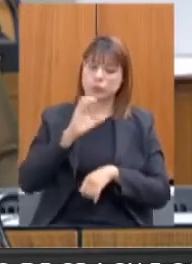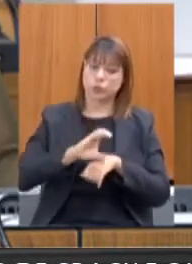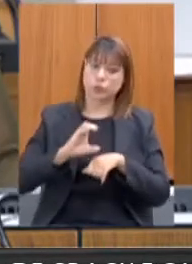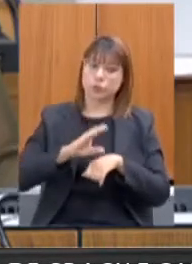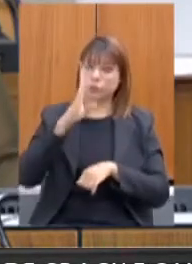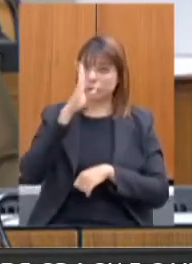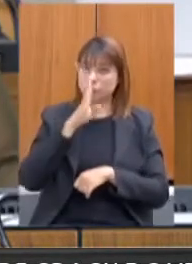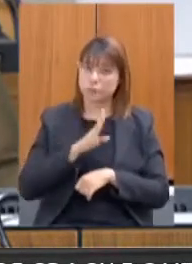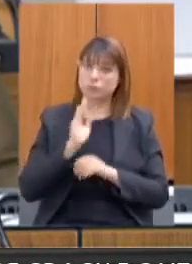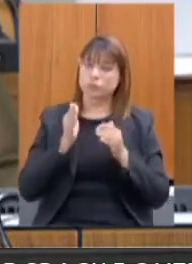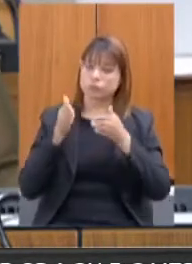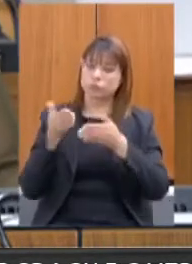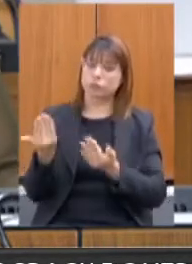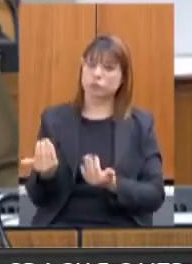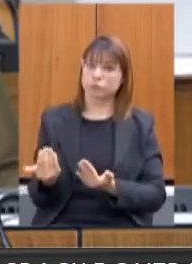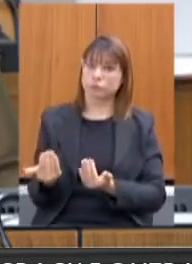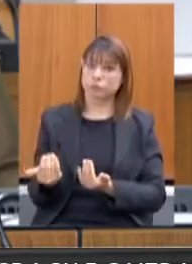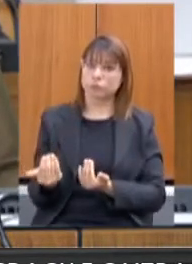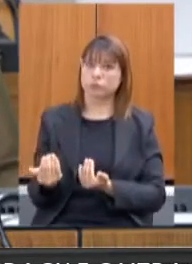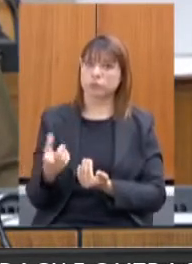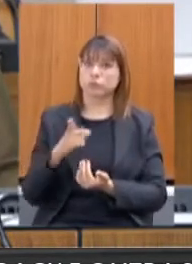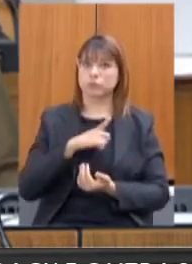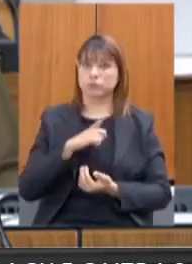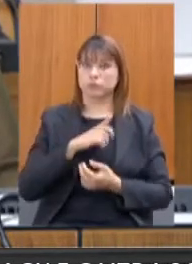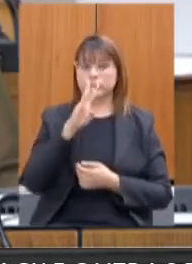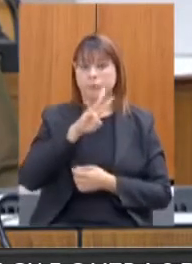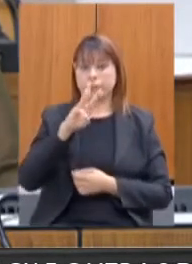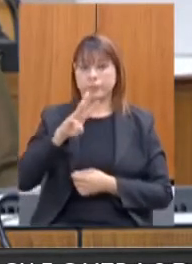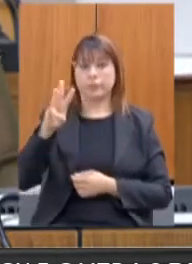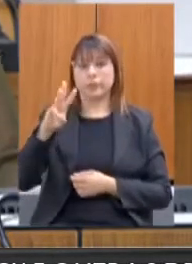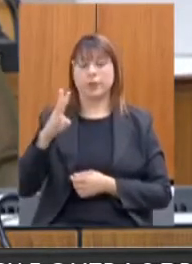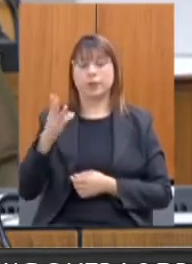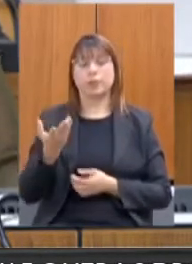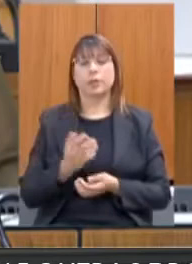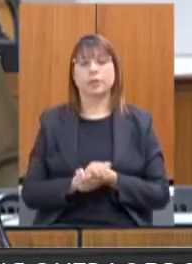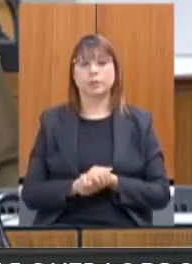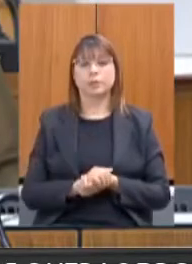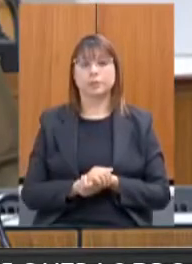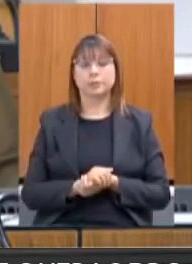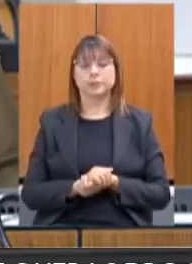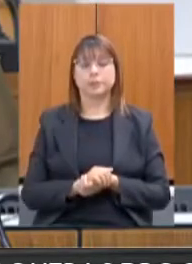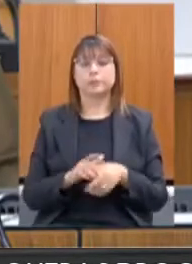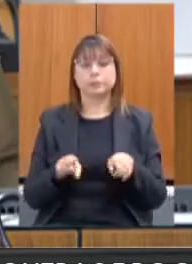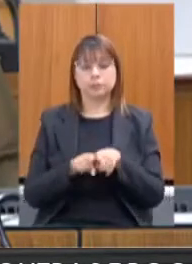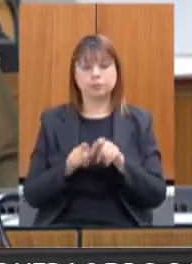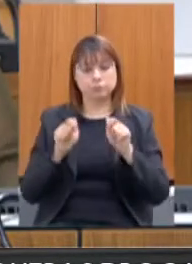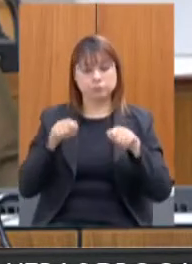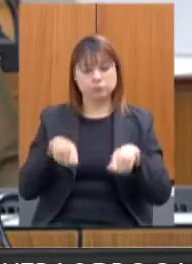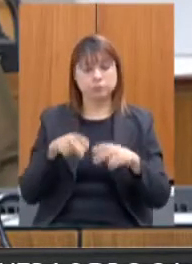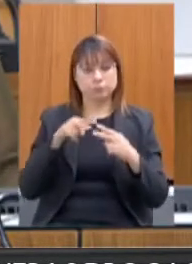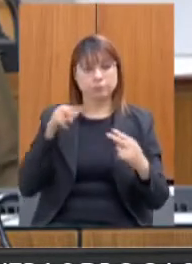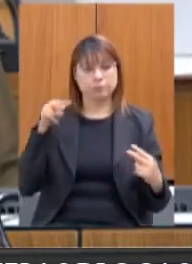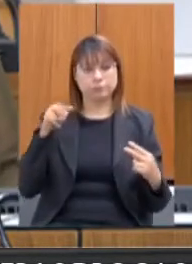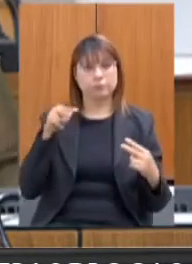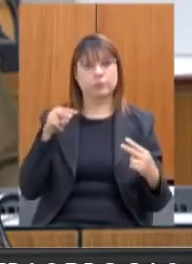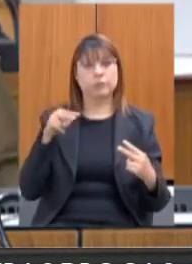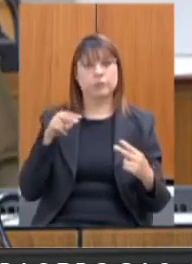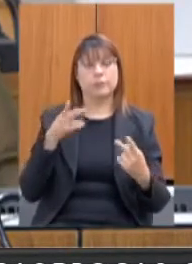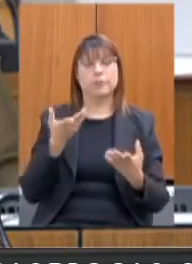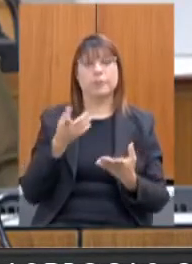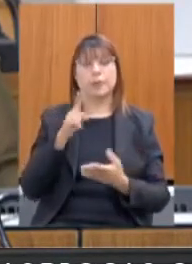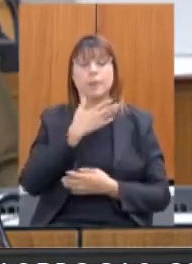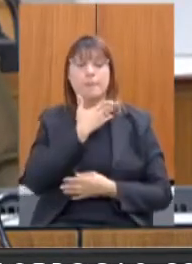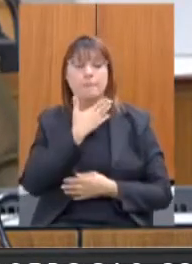destinados à juventude, disponibilizados no portal CRDH. E capacitação virtual, com o Papo Cabeça,